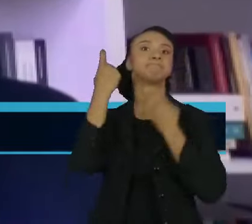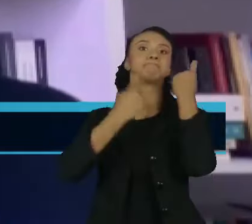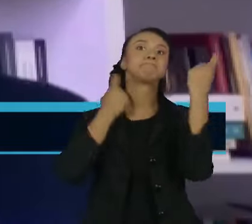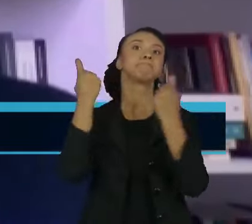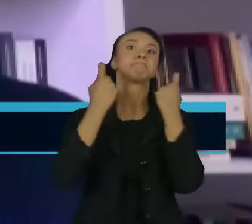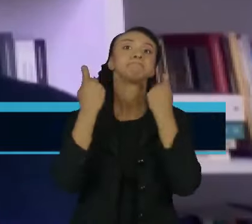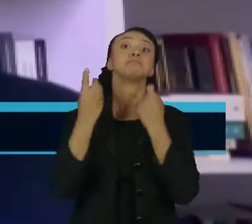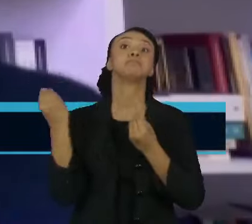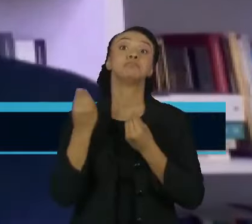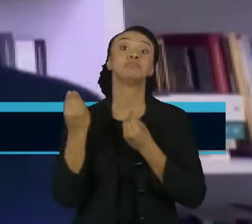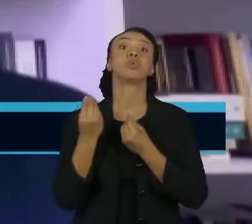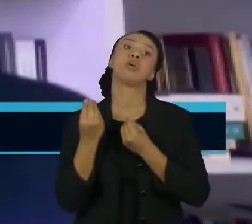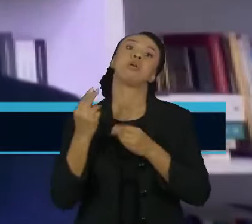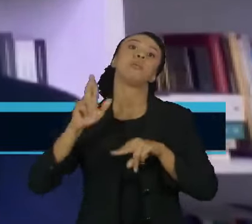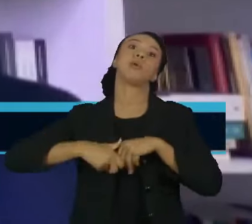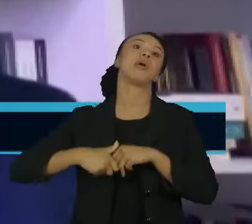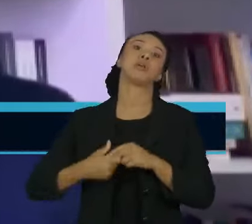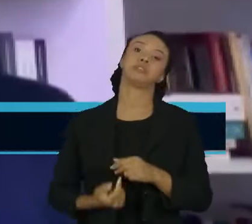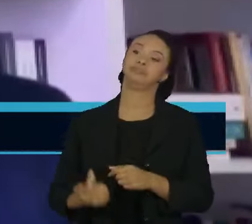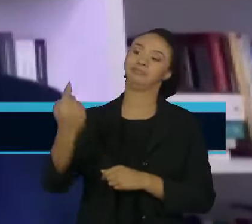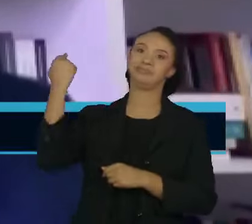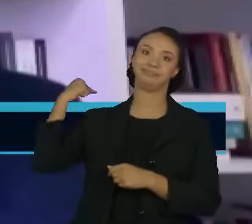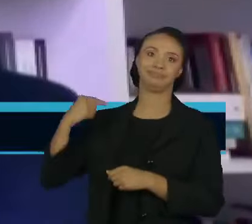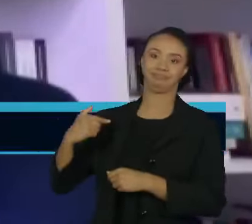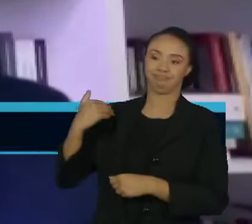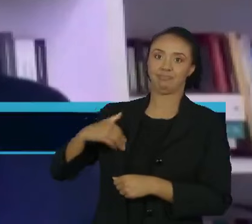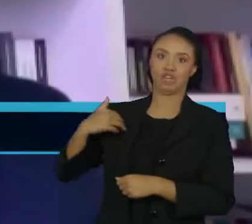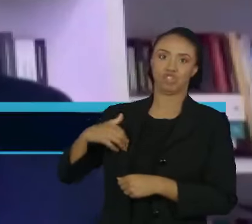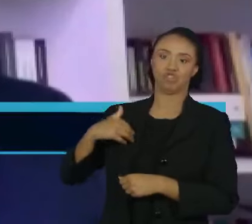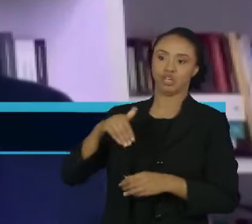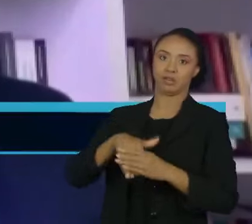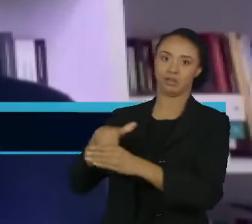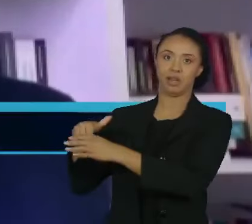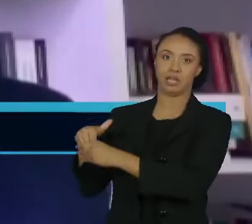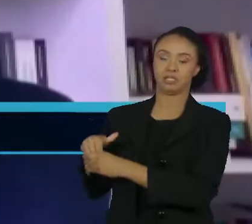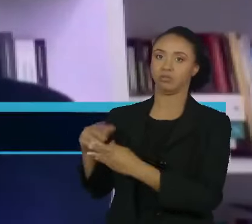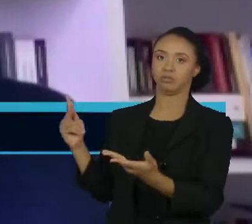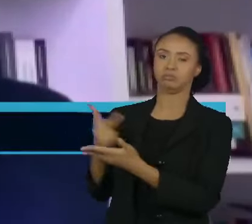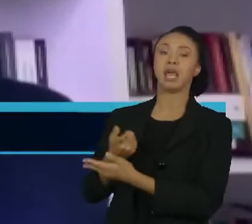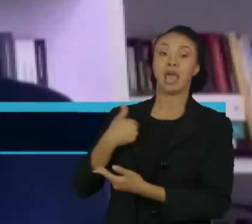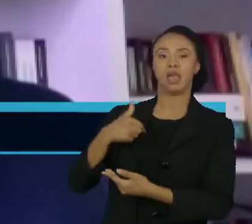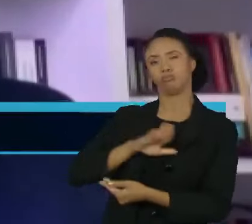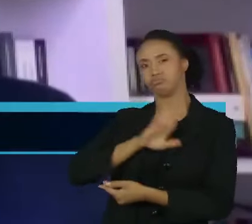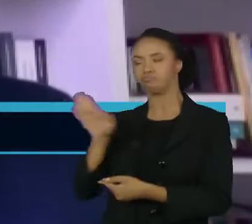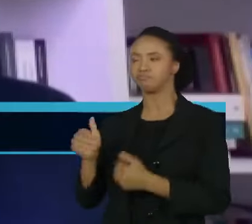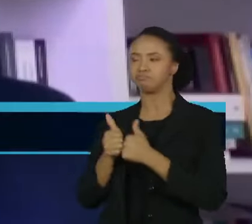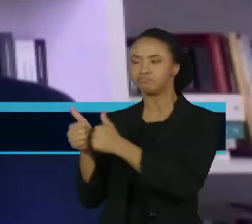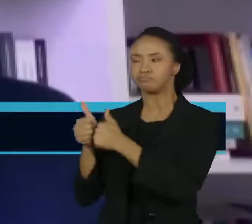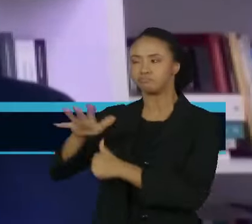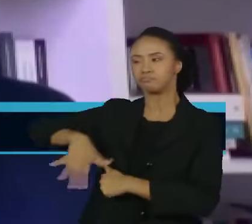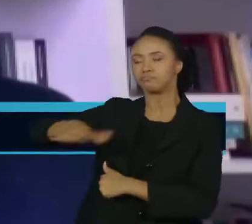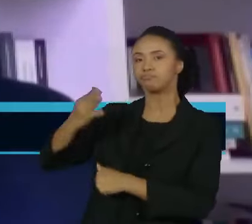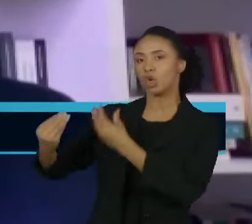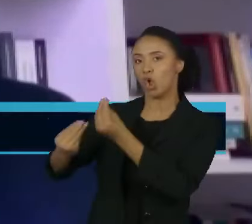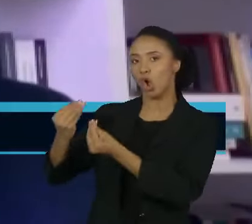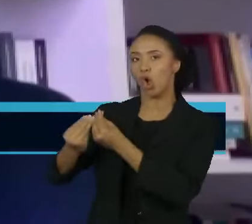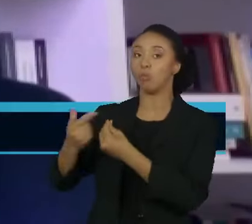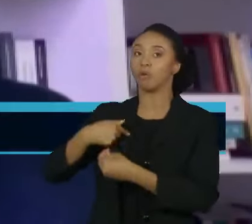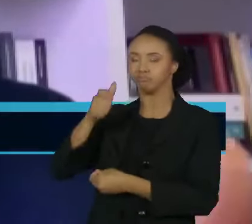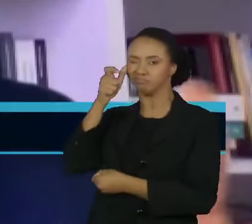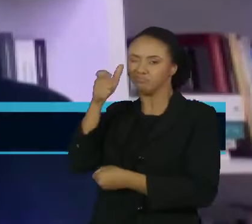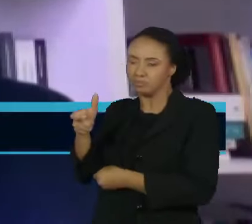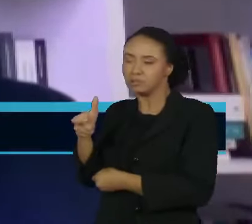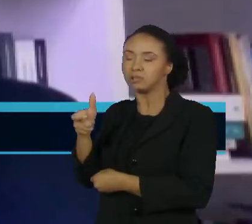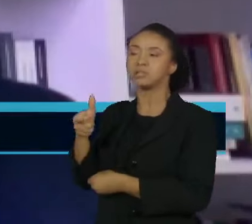da Argentina. Eu estive lá como observador eleitoral das eleições e a utilização da